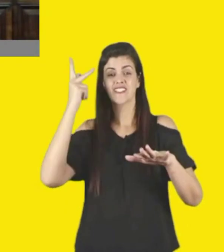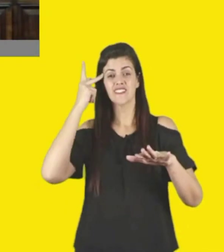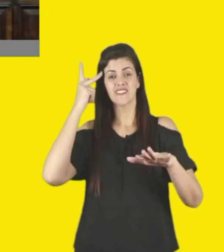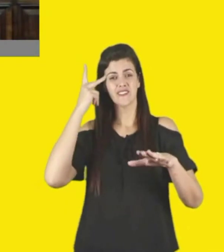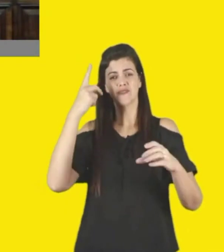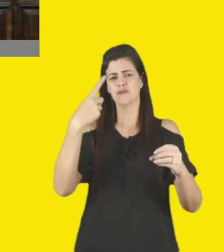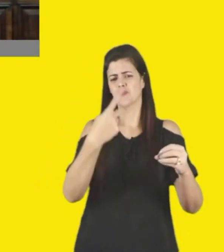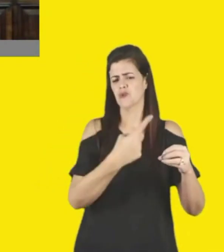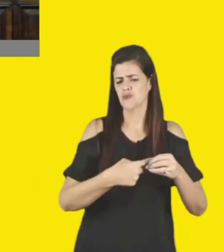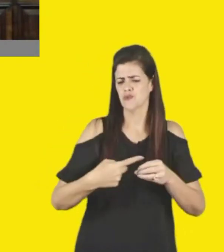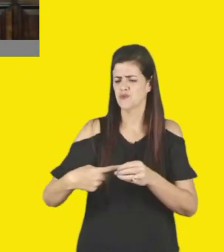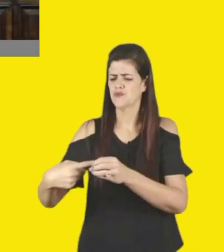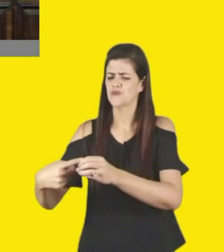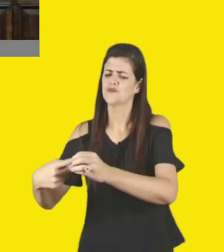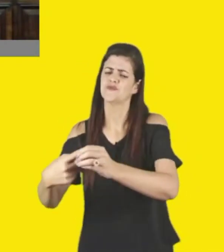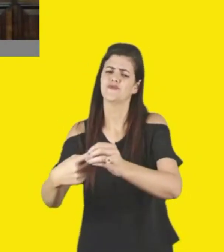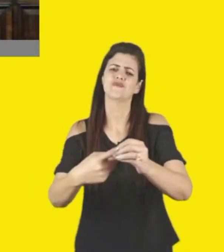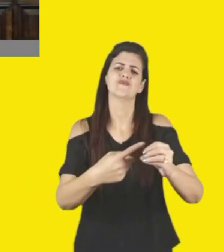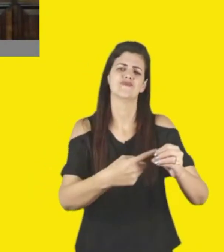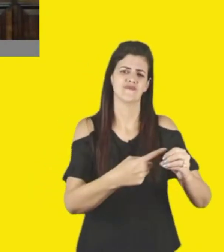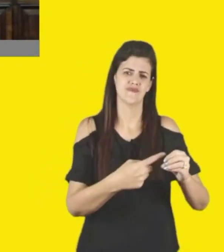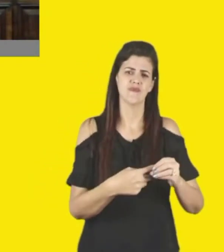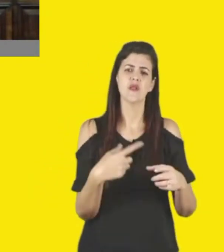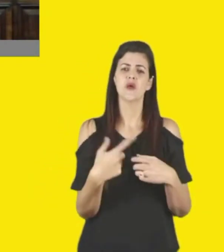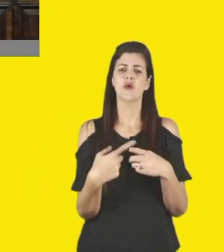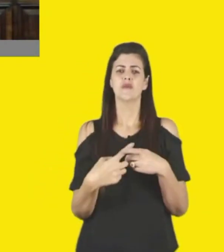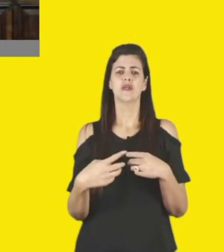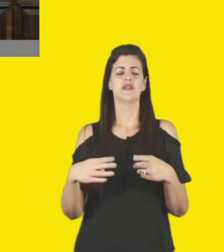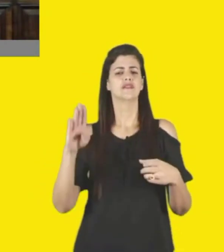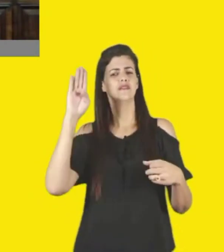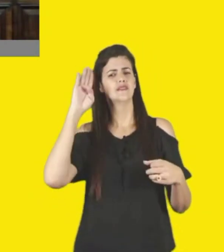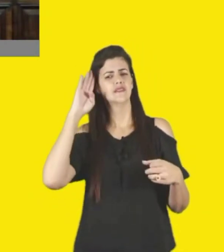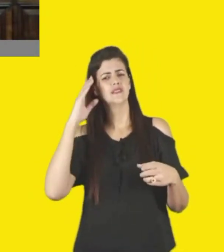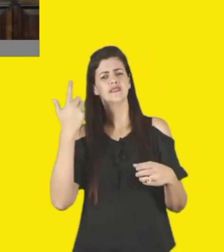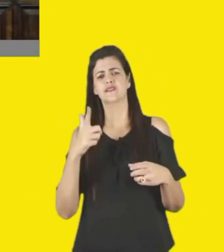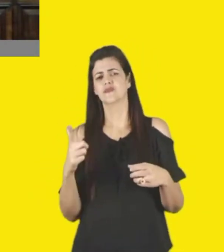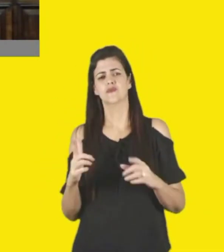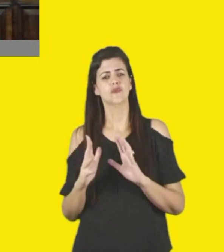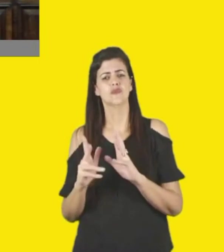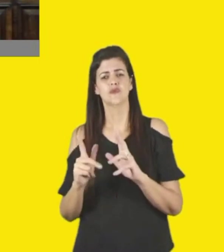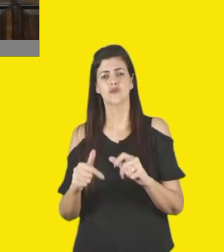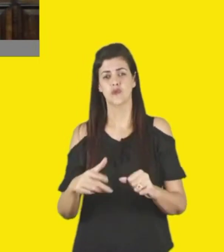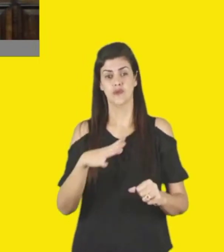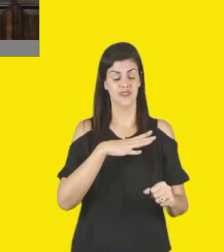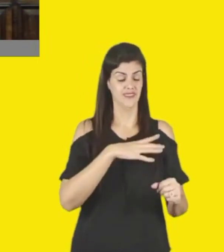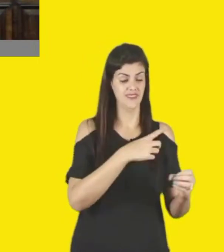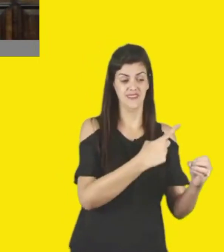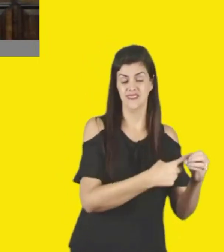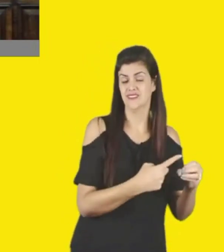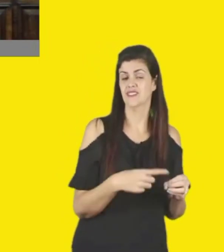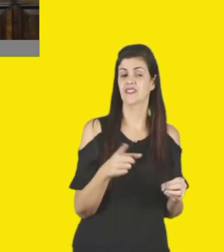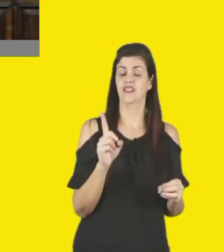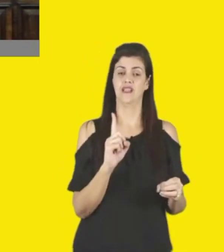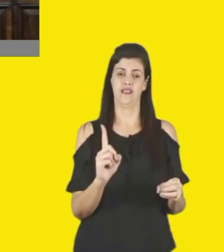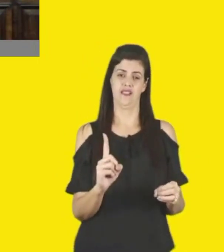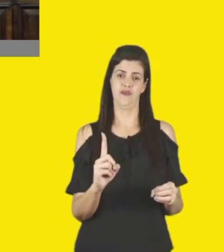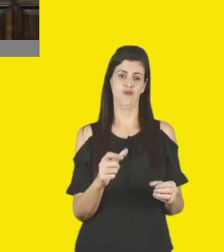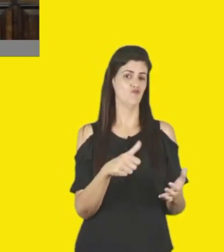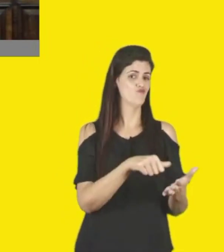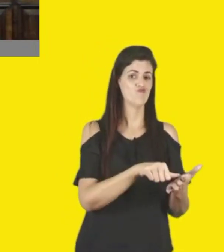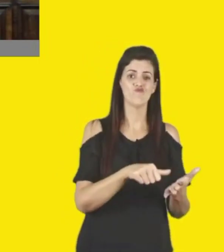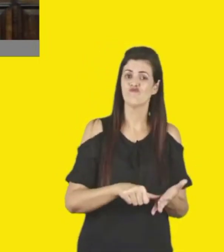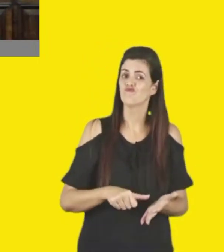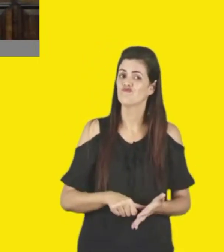que não temos unidades em todas as cidades, é claro, isso seria impossível nesse momento, mas temos sim um trabalho que